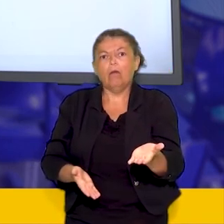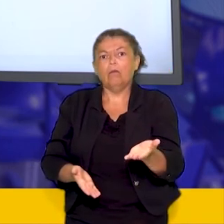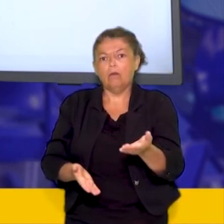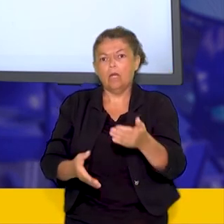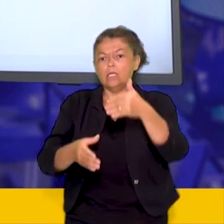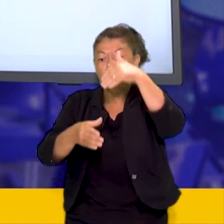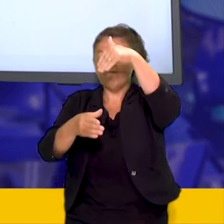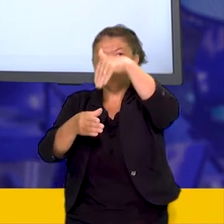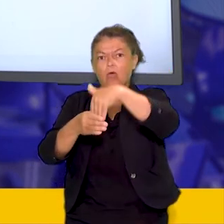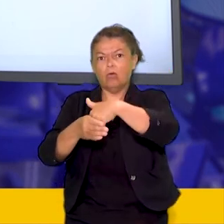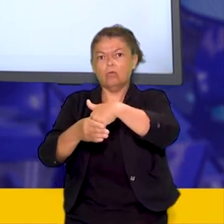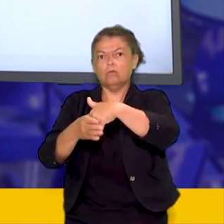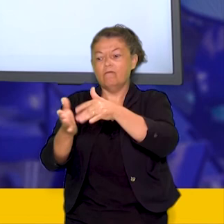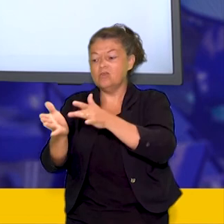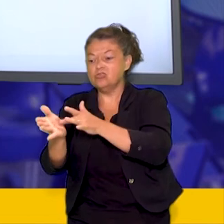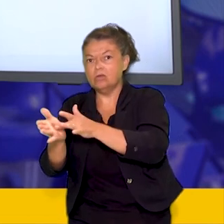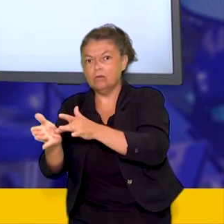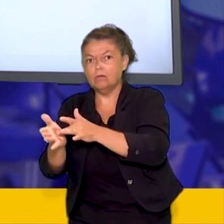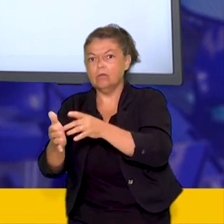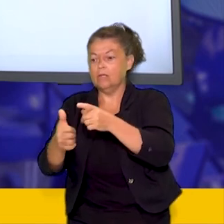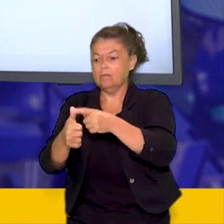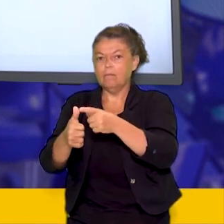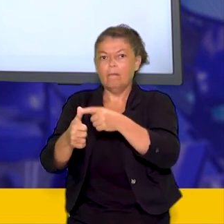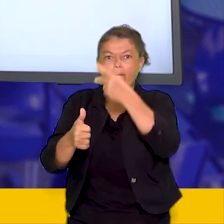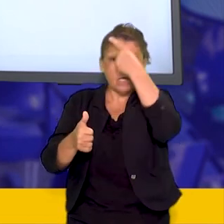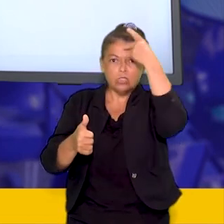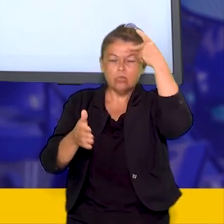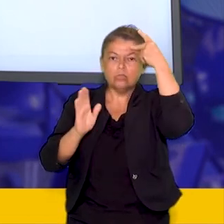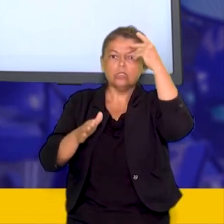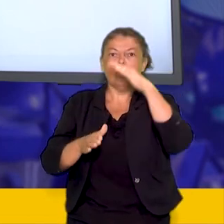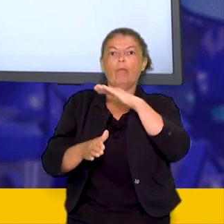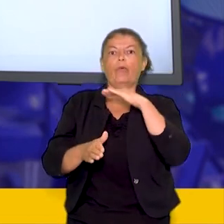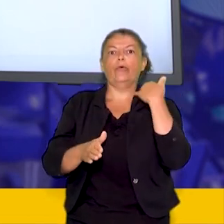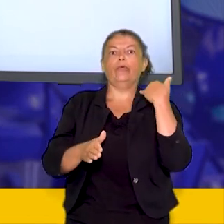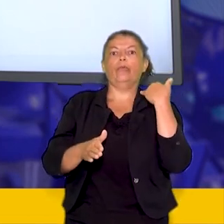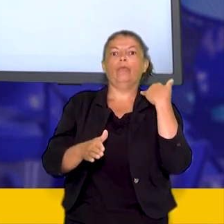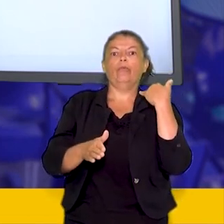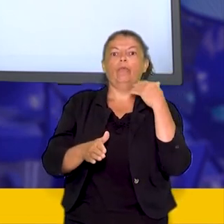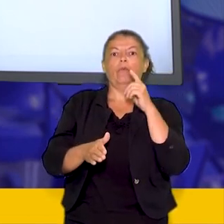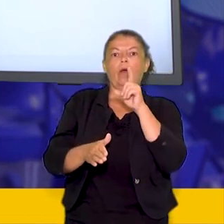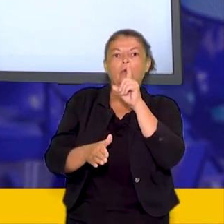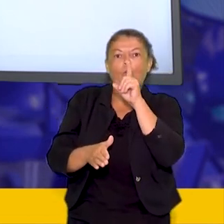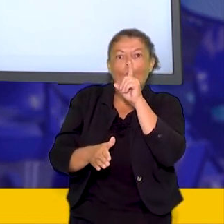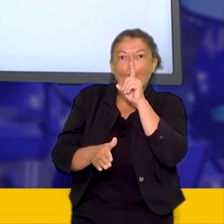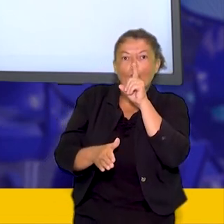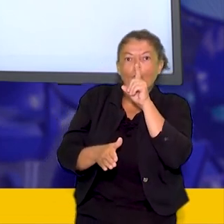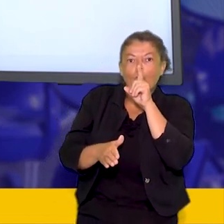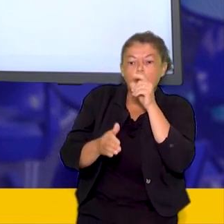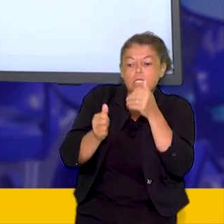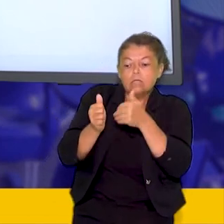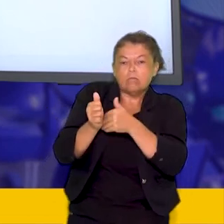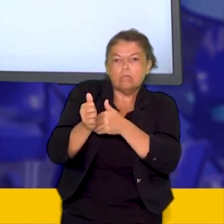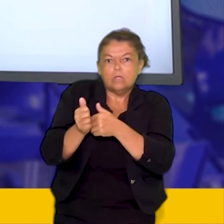esses dois textos aqui assim descrevem fenômenos que identificam o Brasil